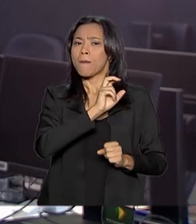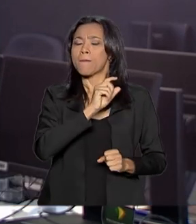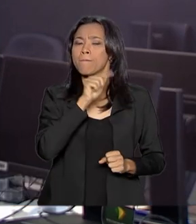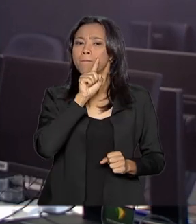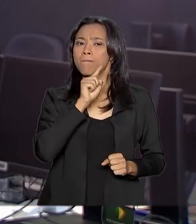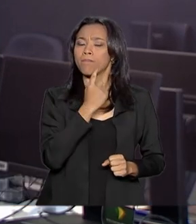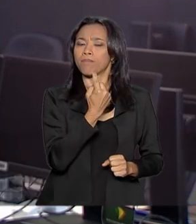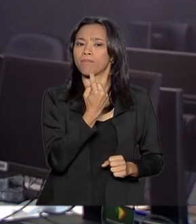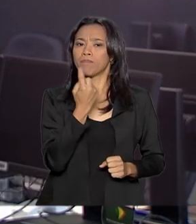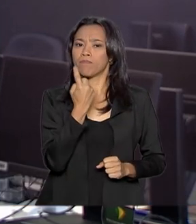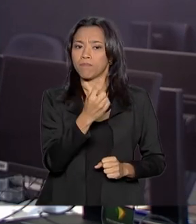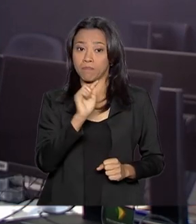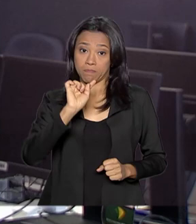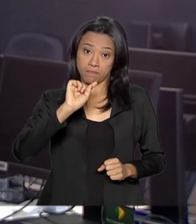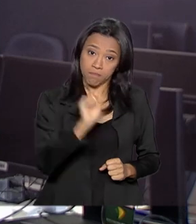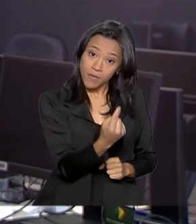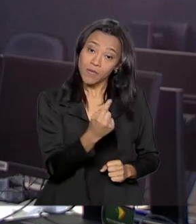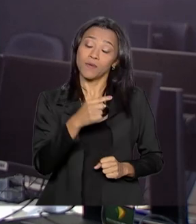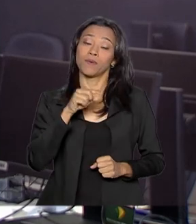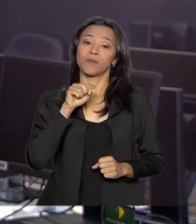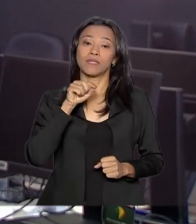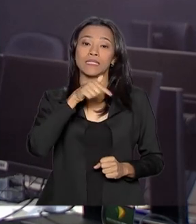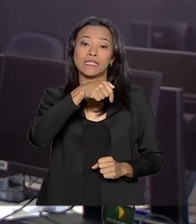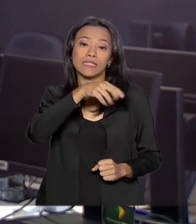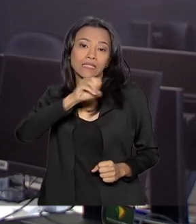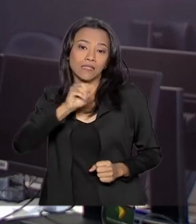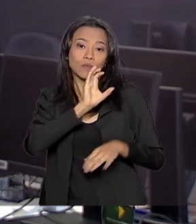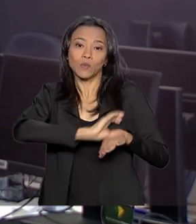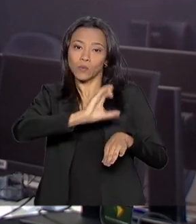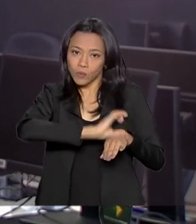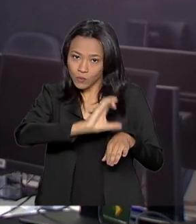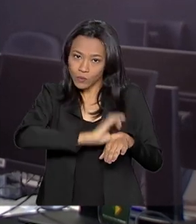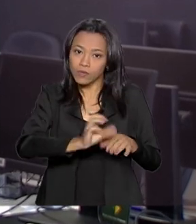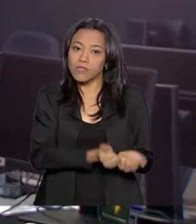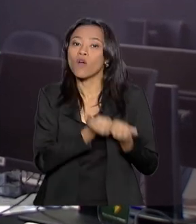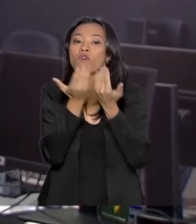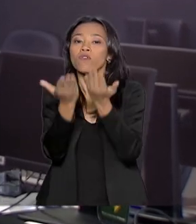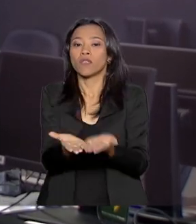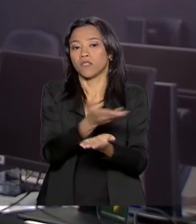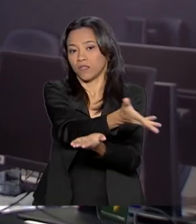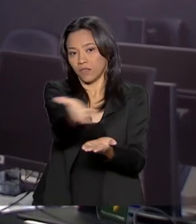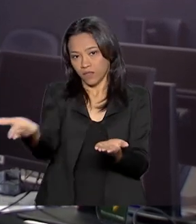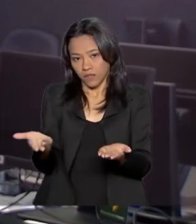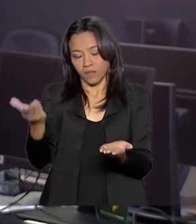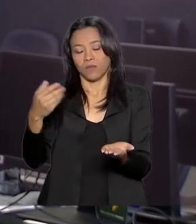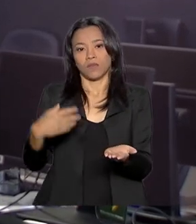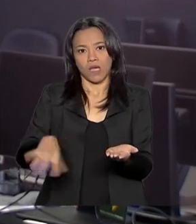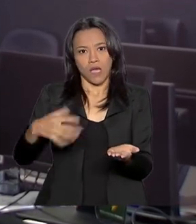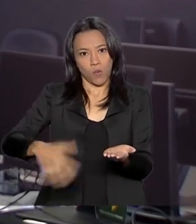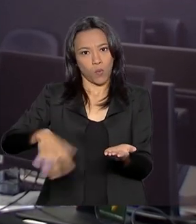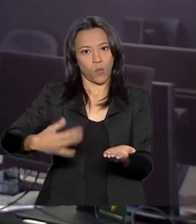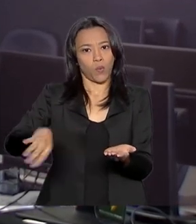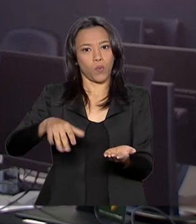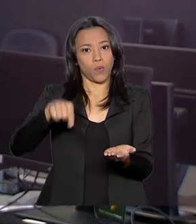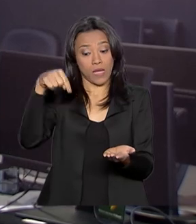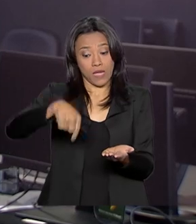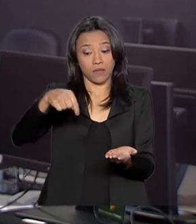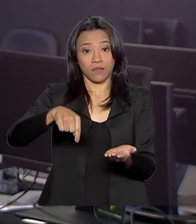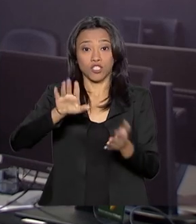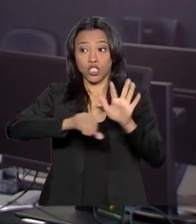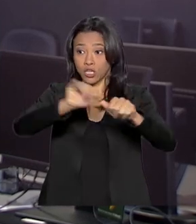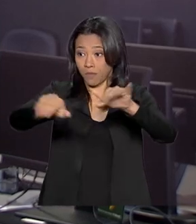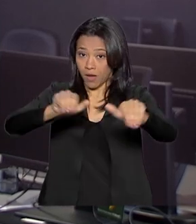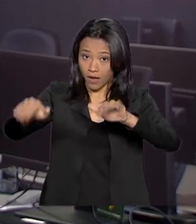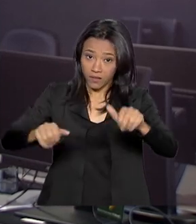de 76 instituições de ensino serão ofertados aos estudantes. É um recorde para essa chamada de meio do ano do SISU,